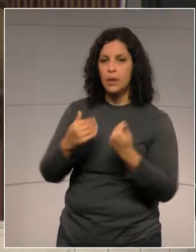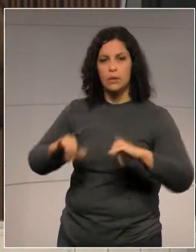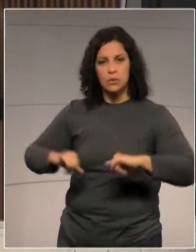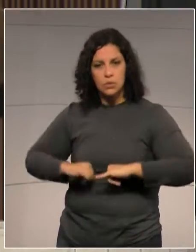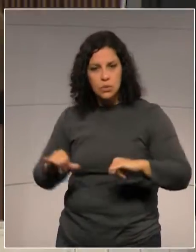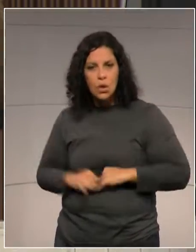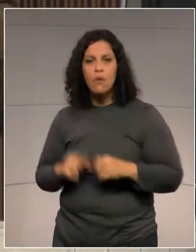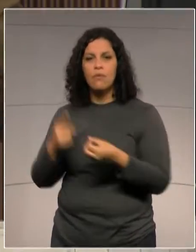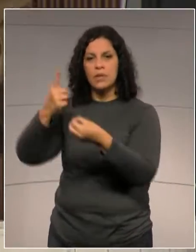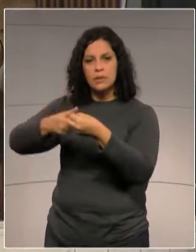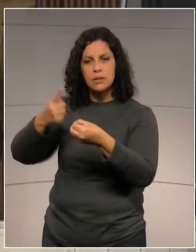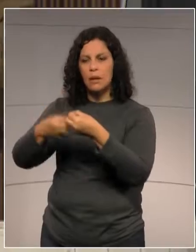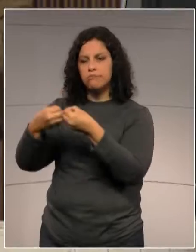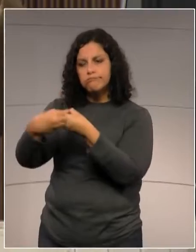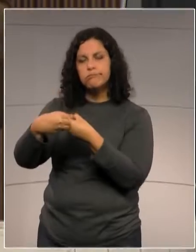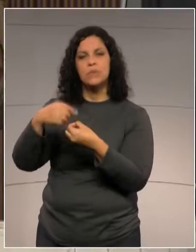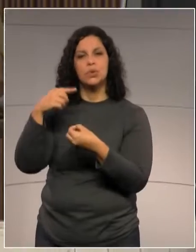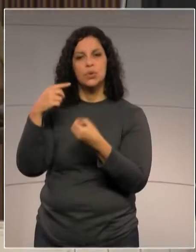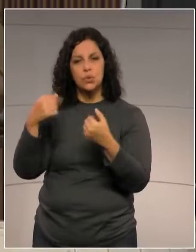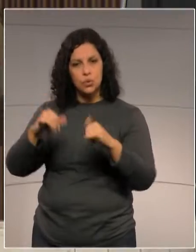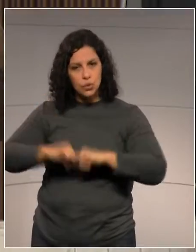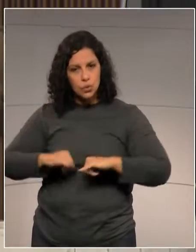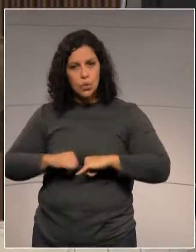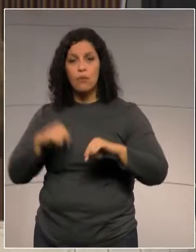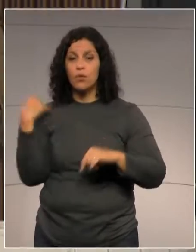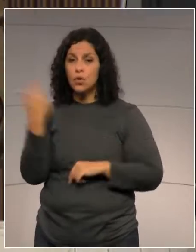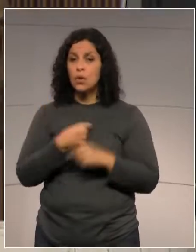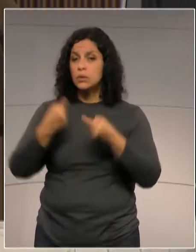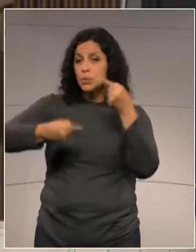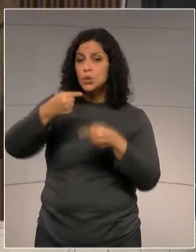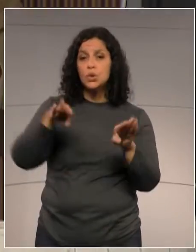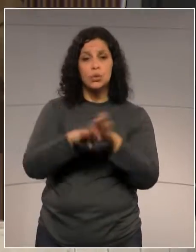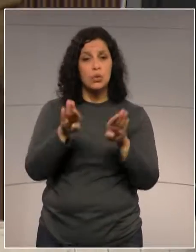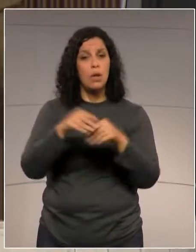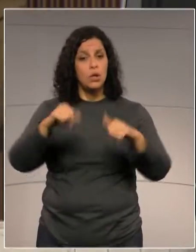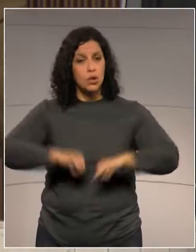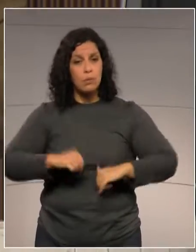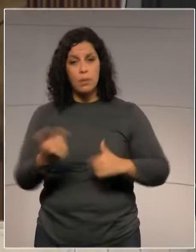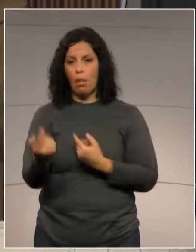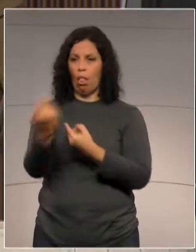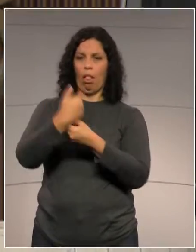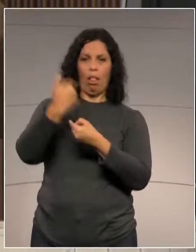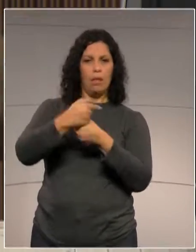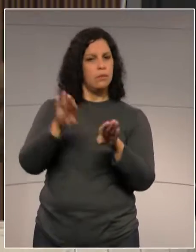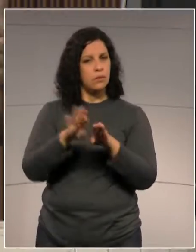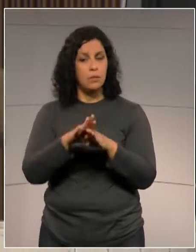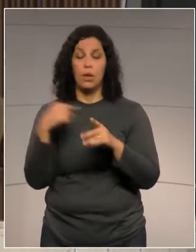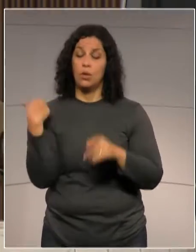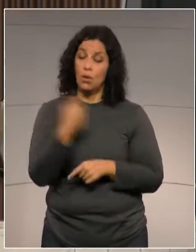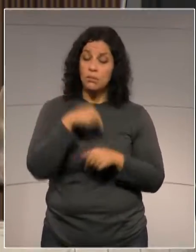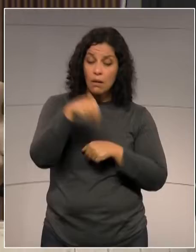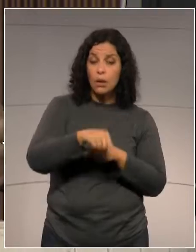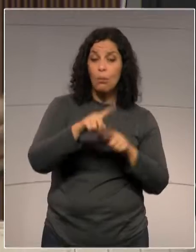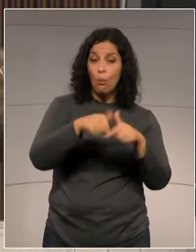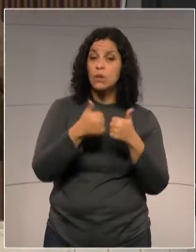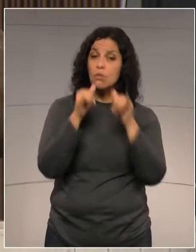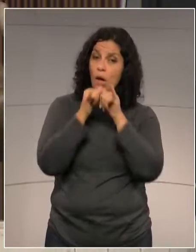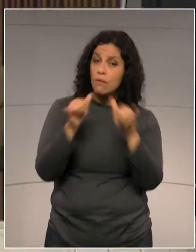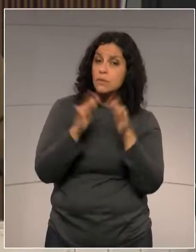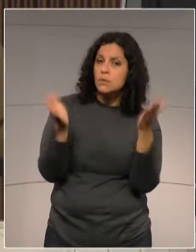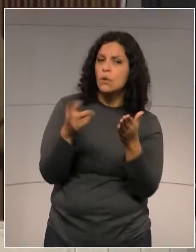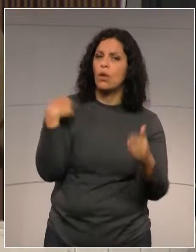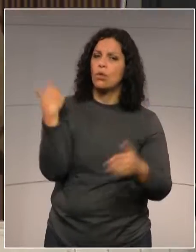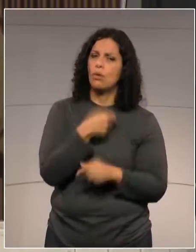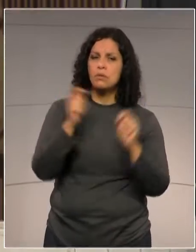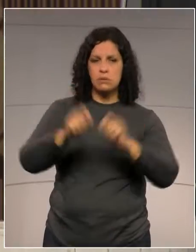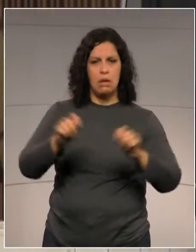região, sofrem os políticos, porque a pressão vem, a cobrança é natural, e estamos aqui para isso, e é por isso que faço esse alerta, para que